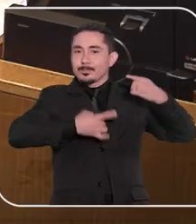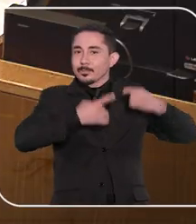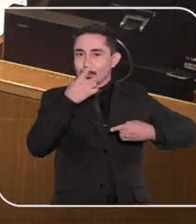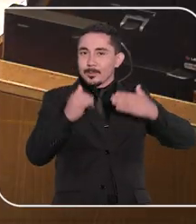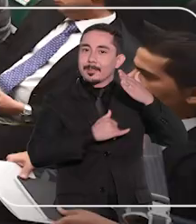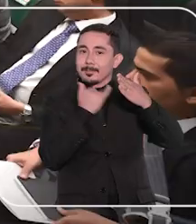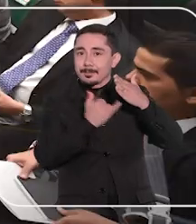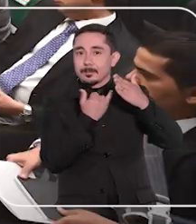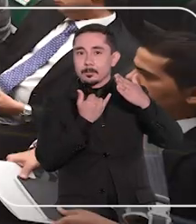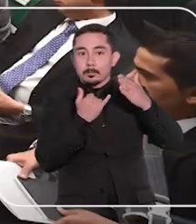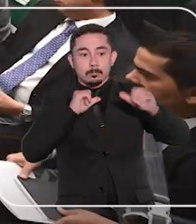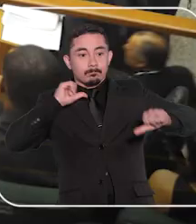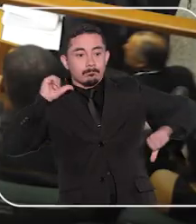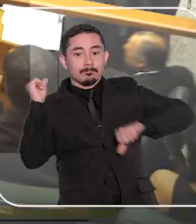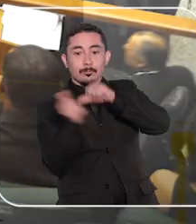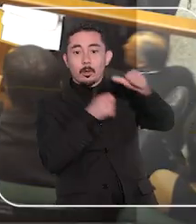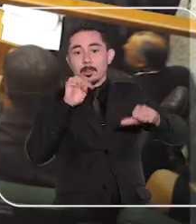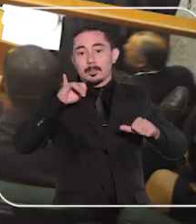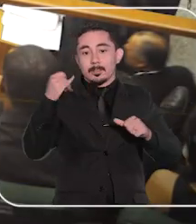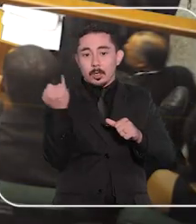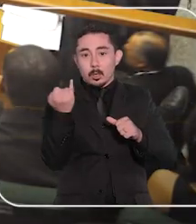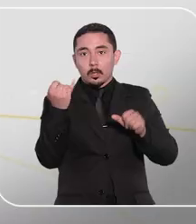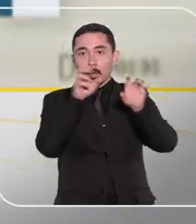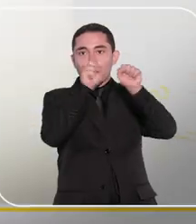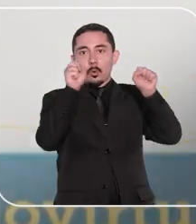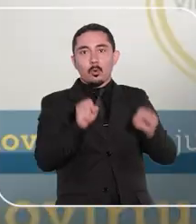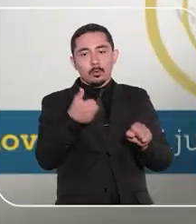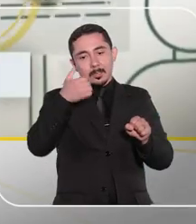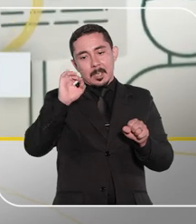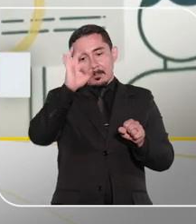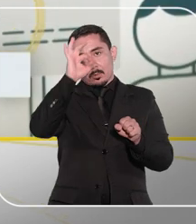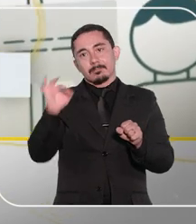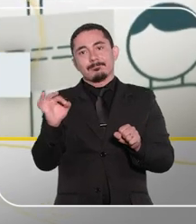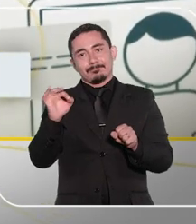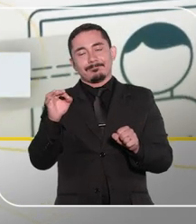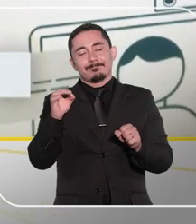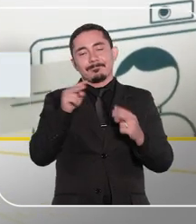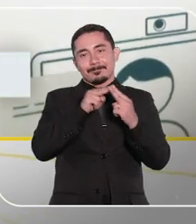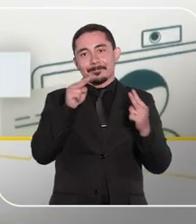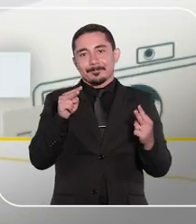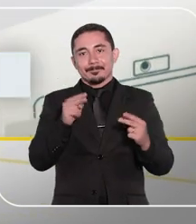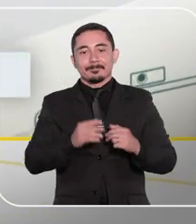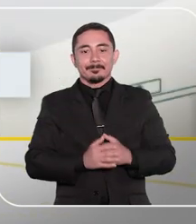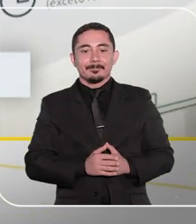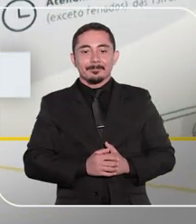institucional de modo a transformar o STJ numa corte 100% digital.